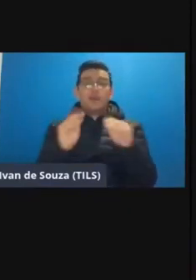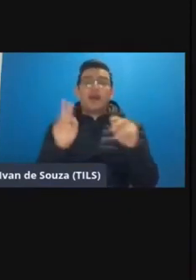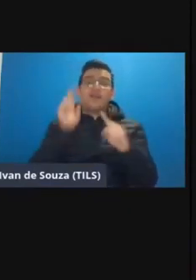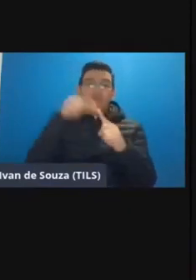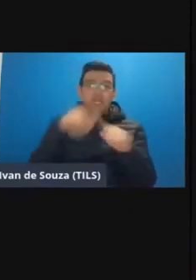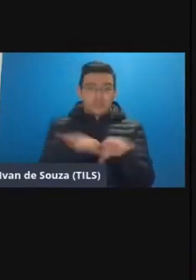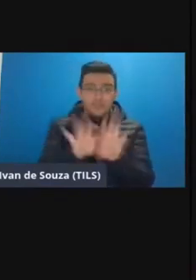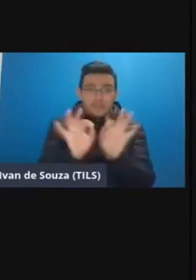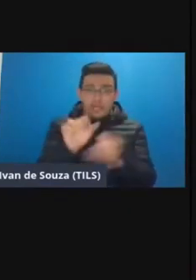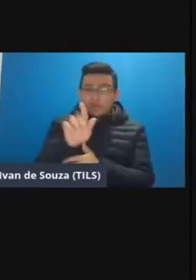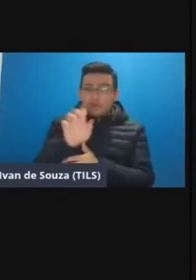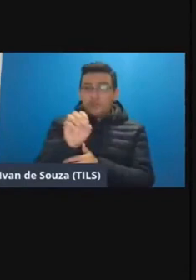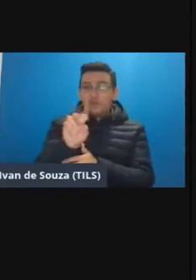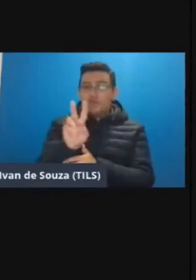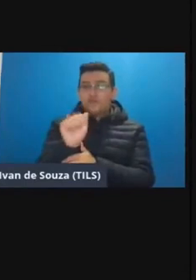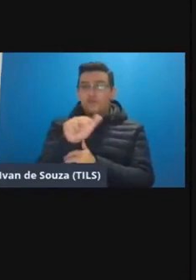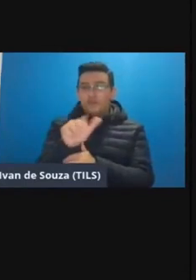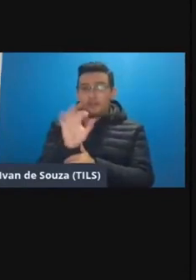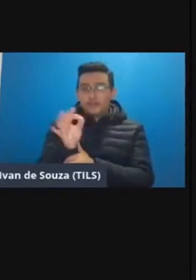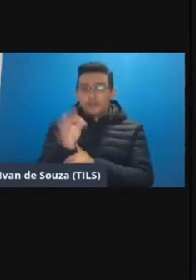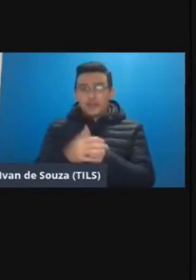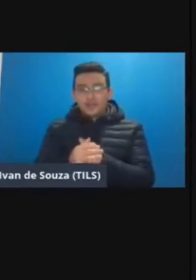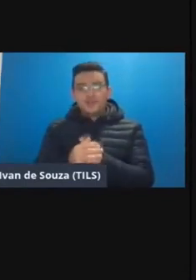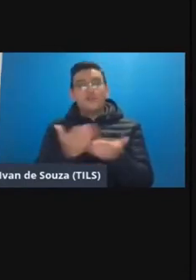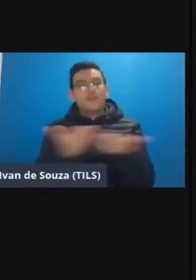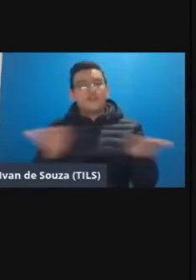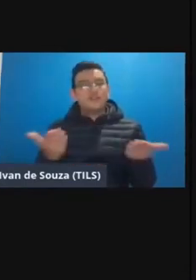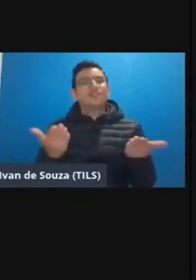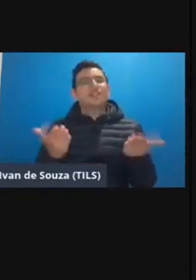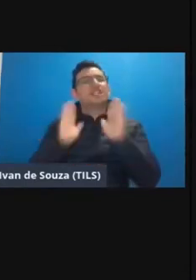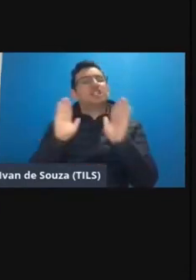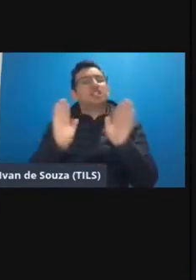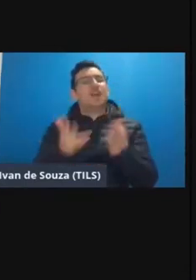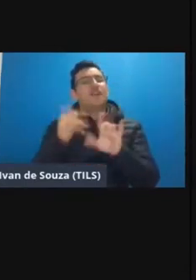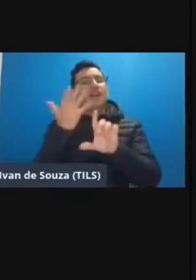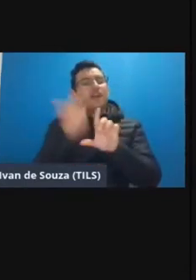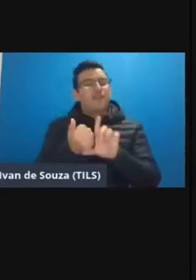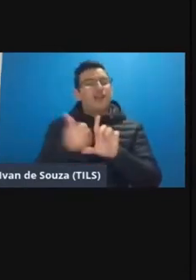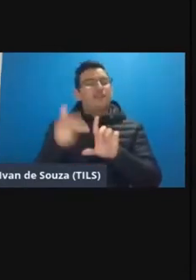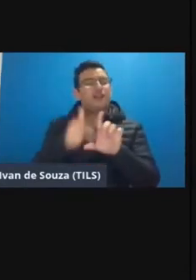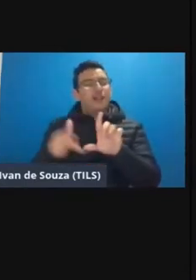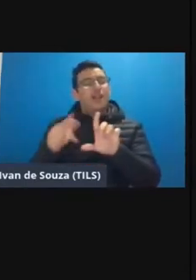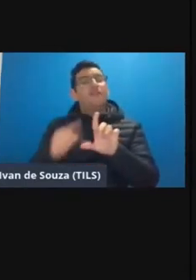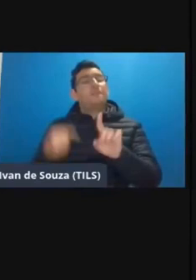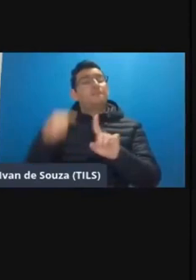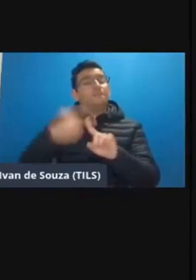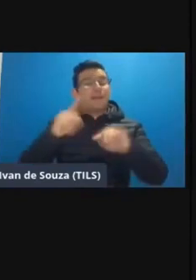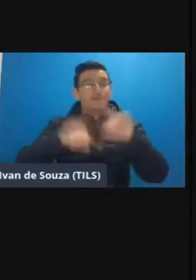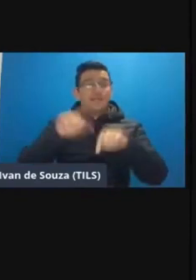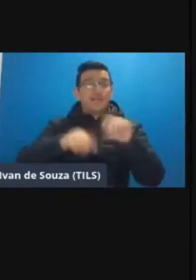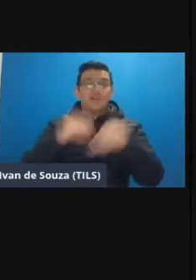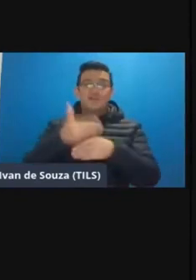lá né Giovanna né a gente pode para vocês aí já vai gravar da live mas o material dos slides